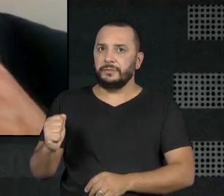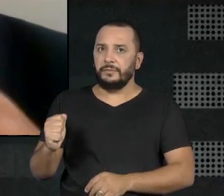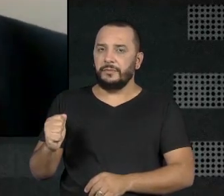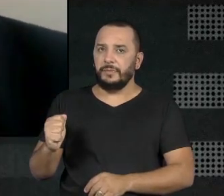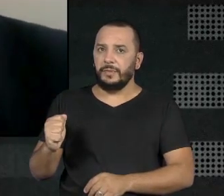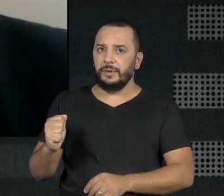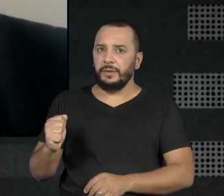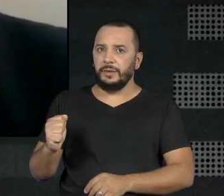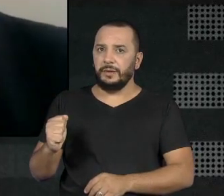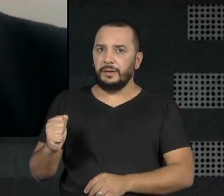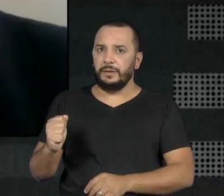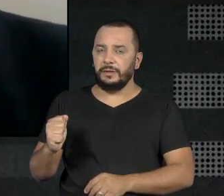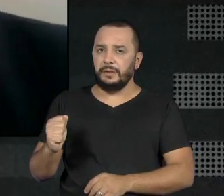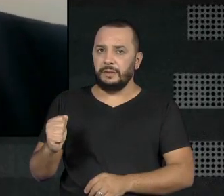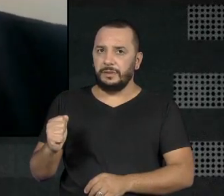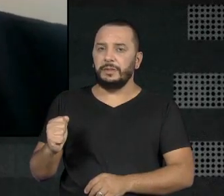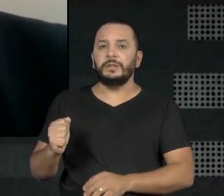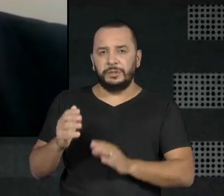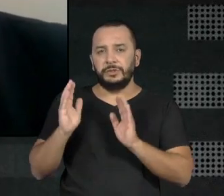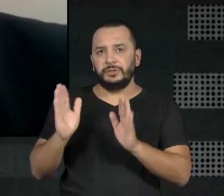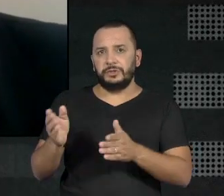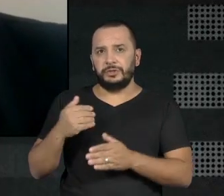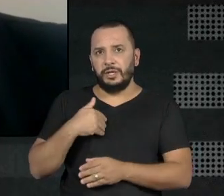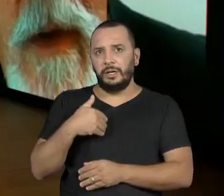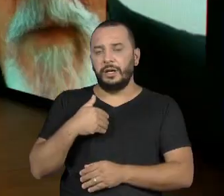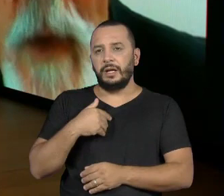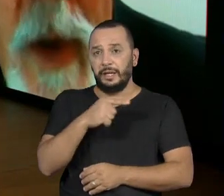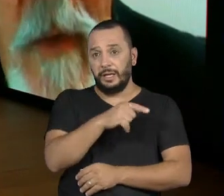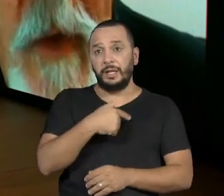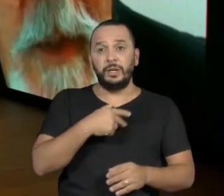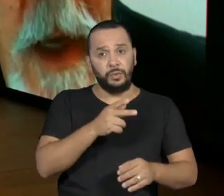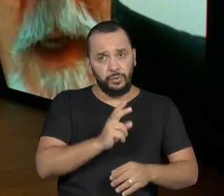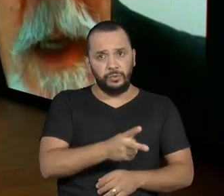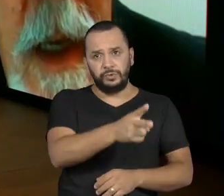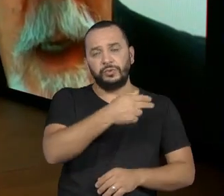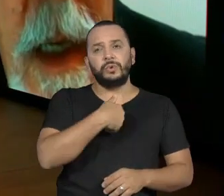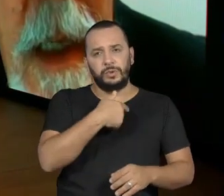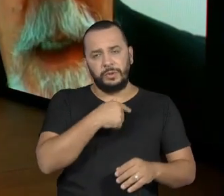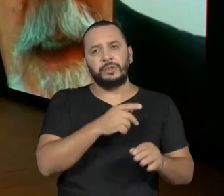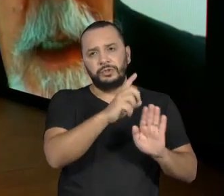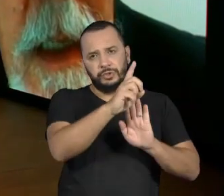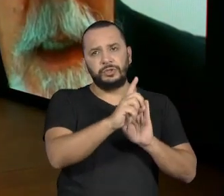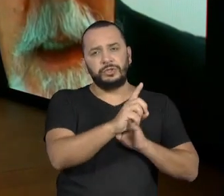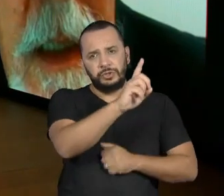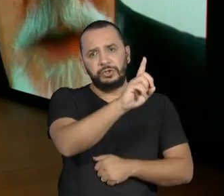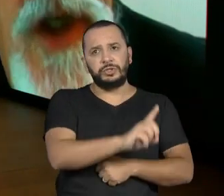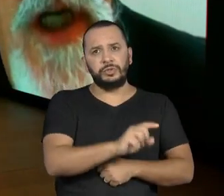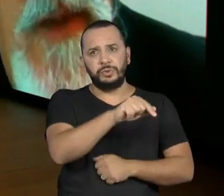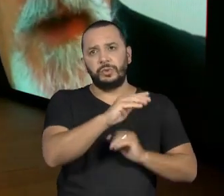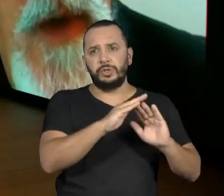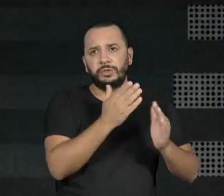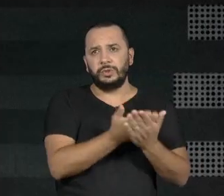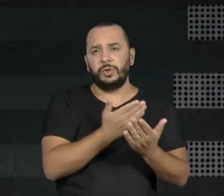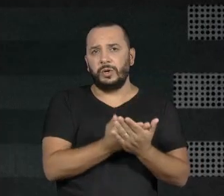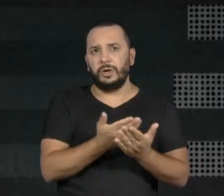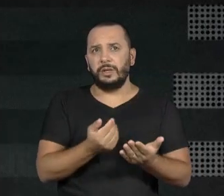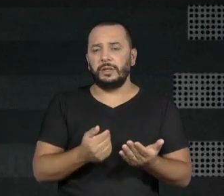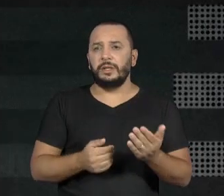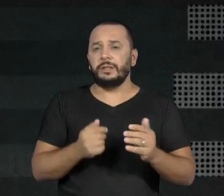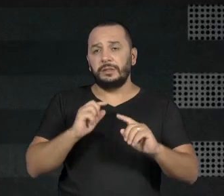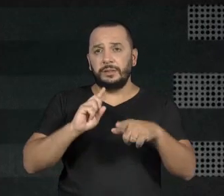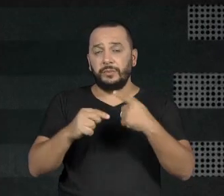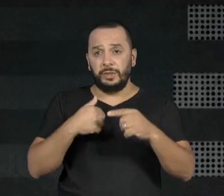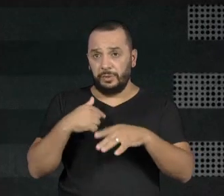a... dirigindo a escola até o final, foi a hora que eu me formei, e ele chama o Adhemar